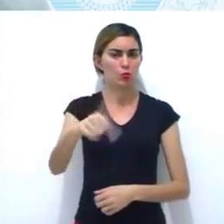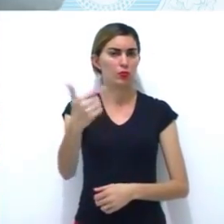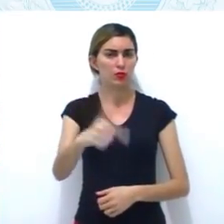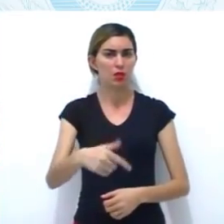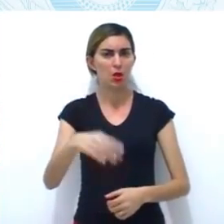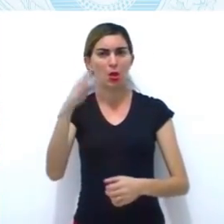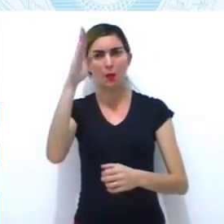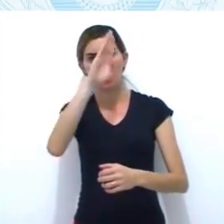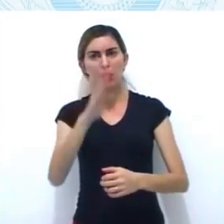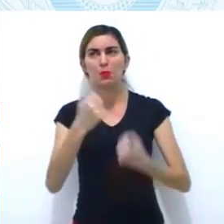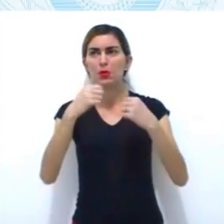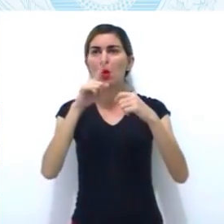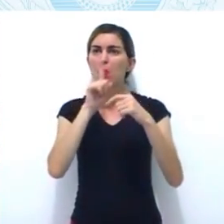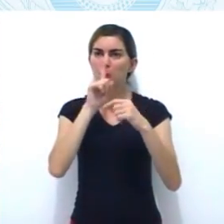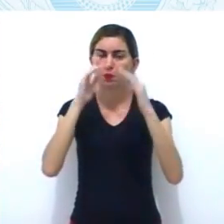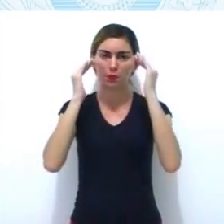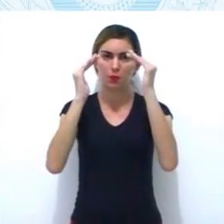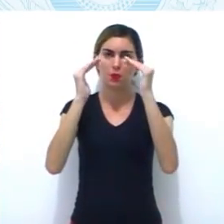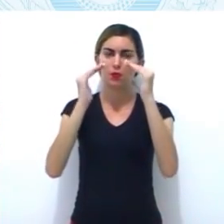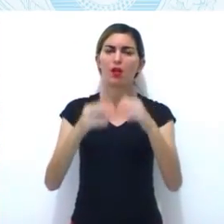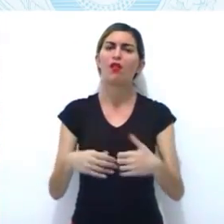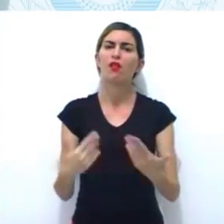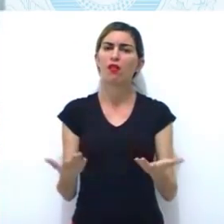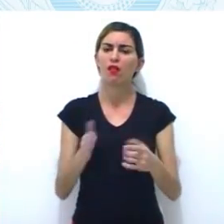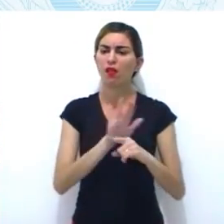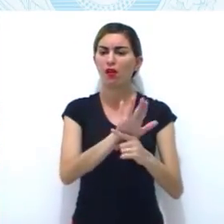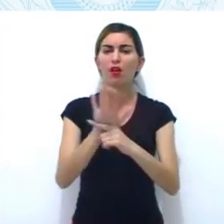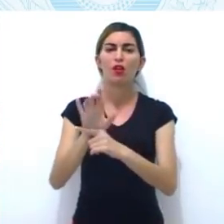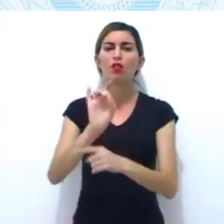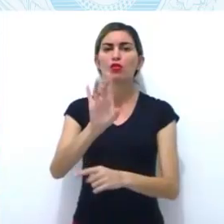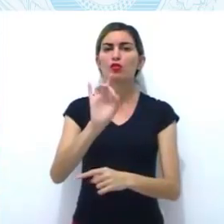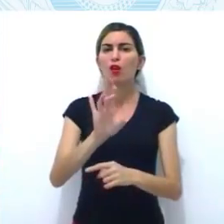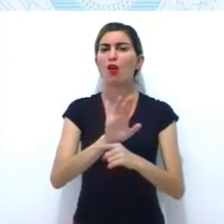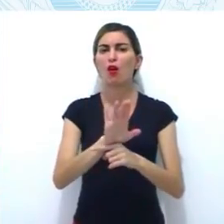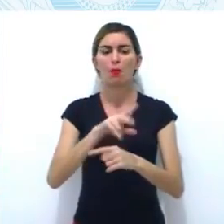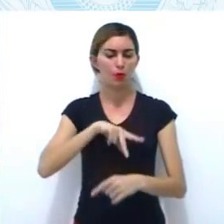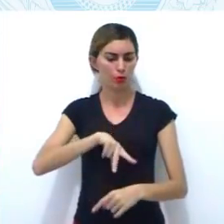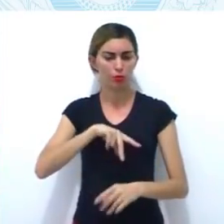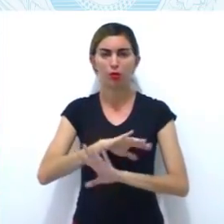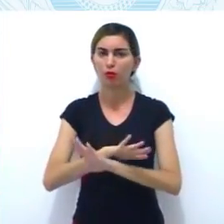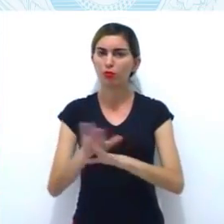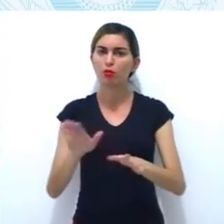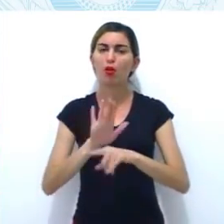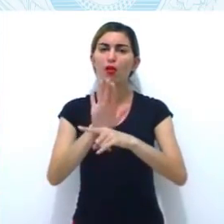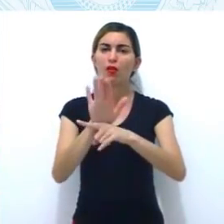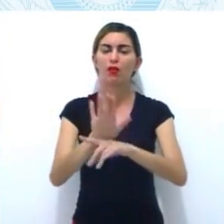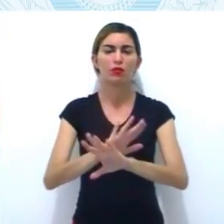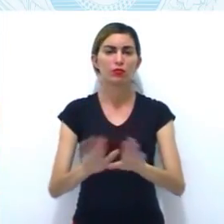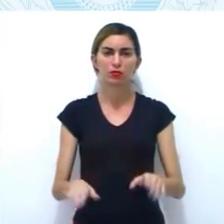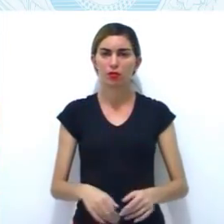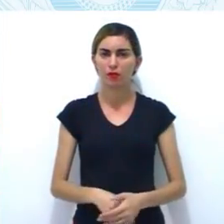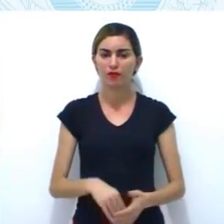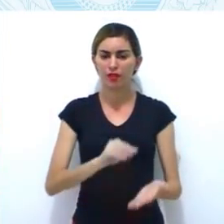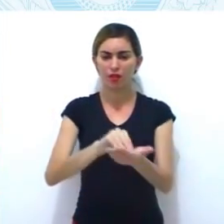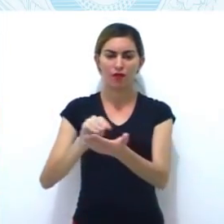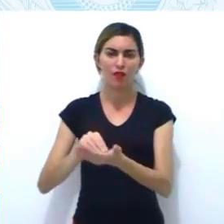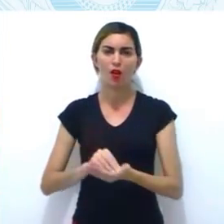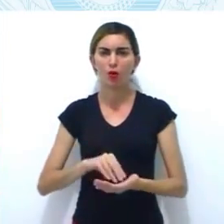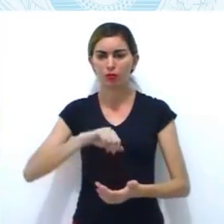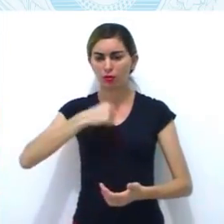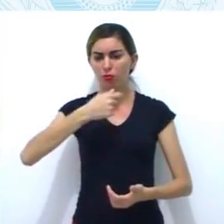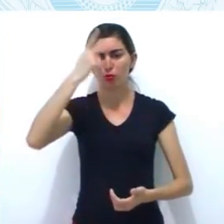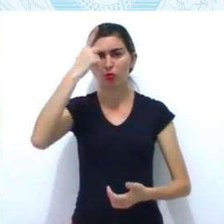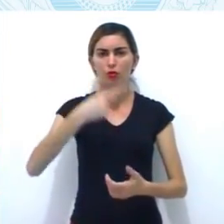brasileiros tinham que seguir. Ou seja, que beneficiavam só os portugueses. Falta de